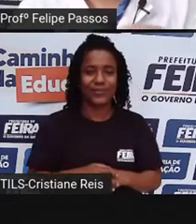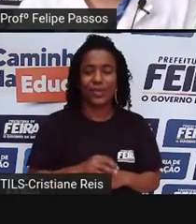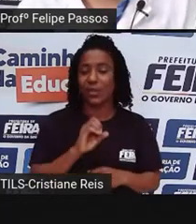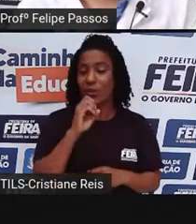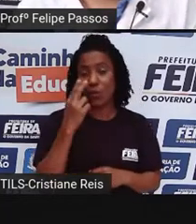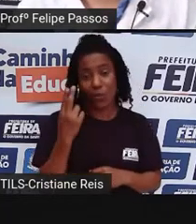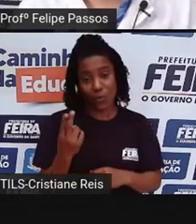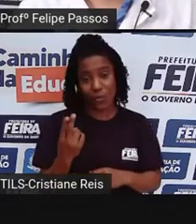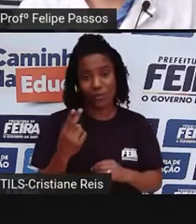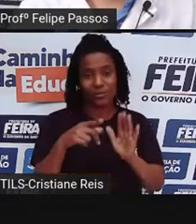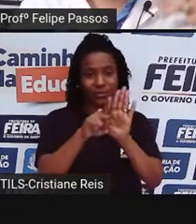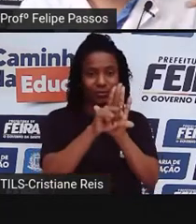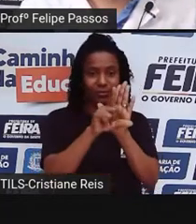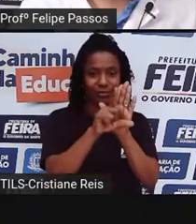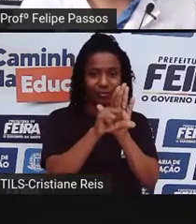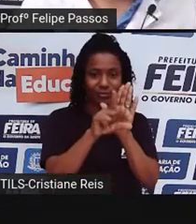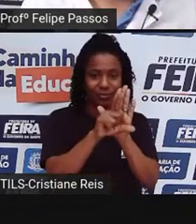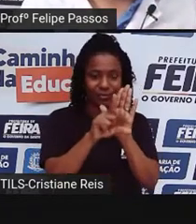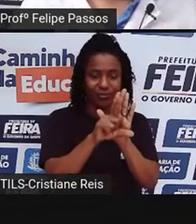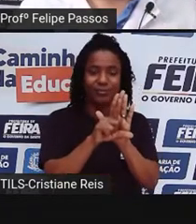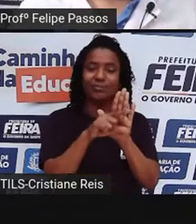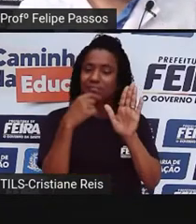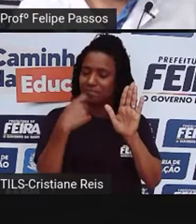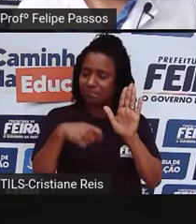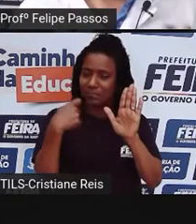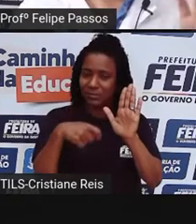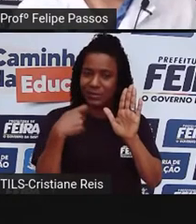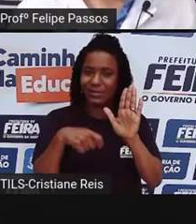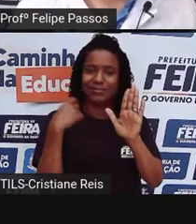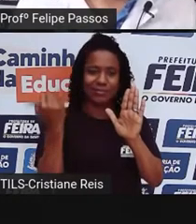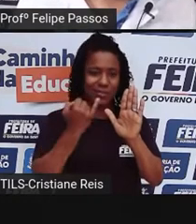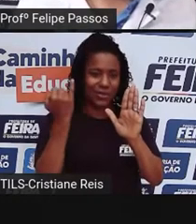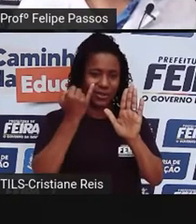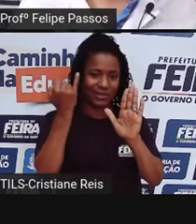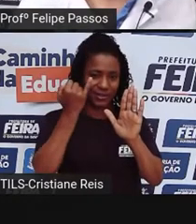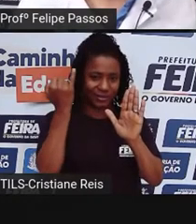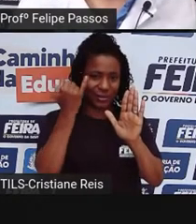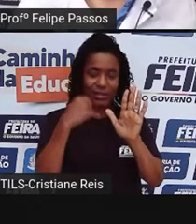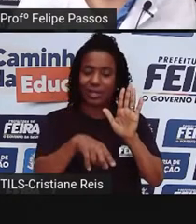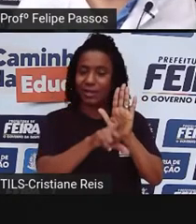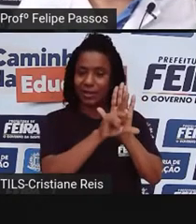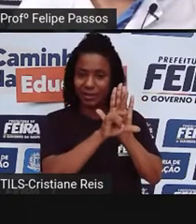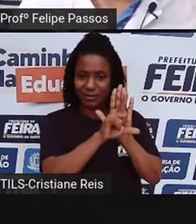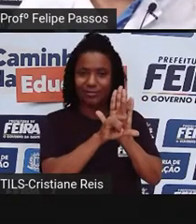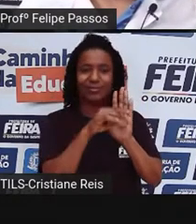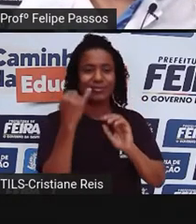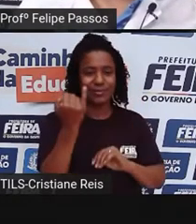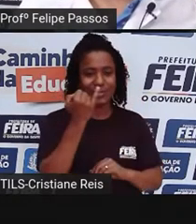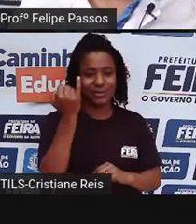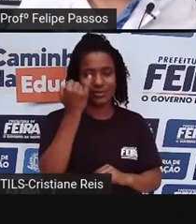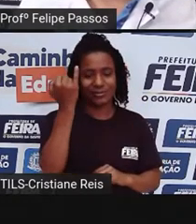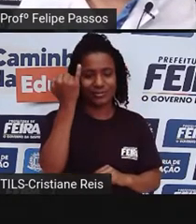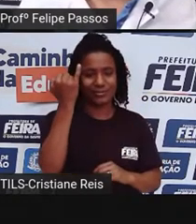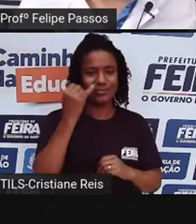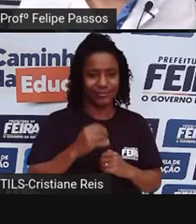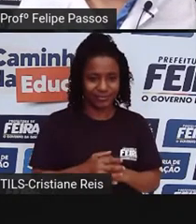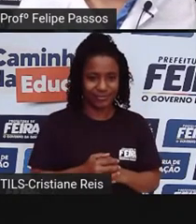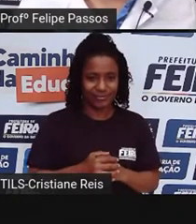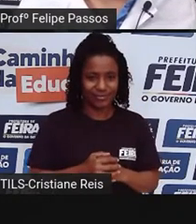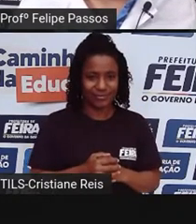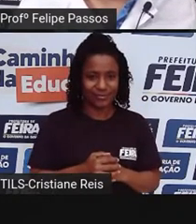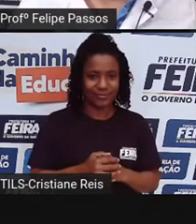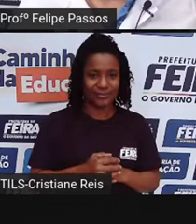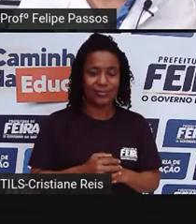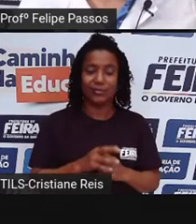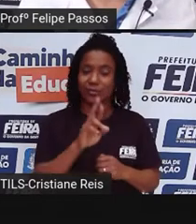dessas leis é mais urgente, enfim, toda a parte legislativa para os estados é responsabilidade